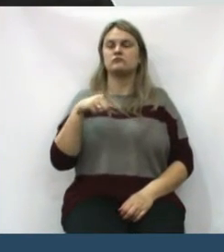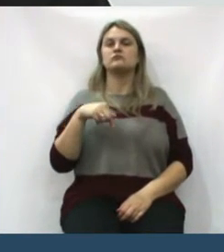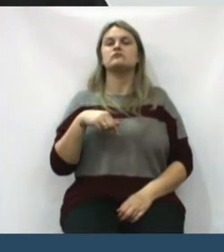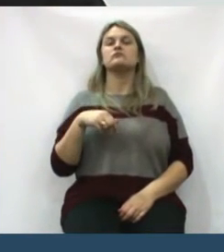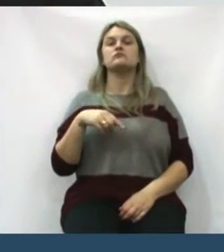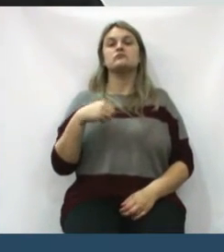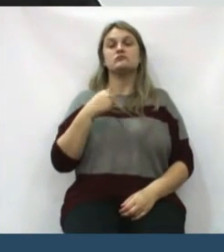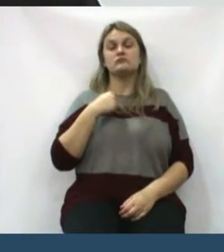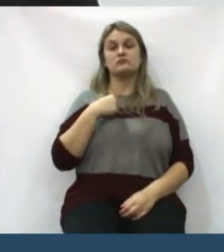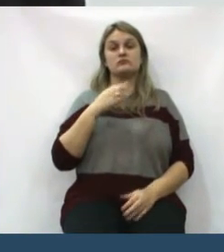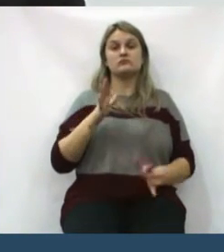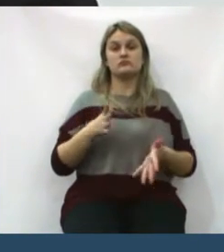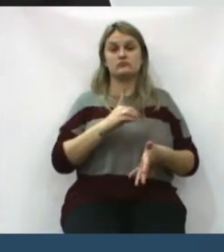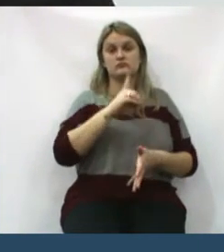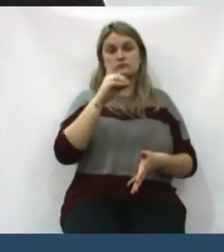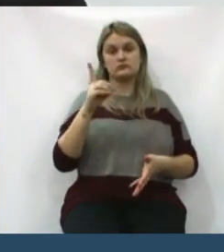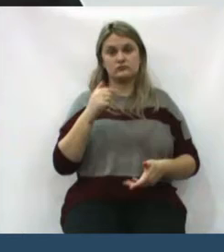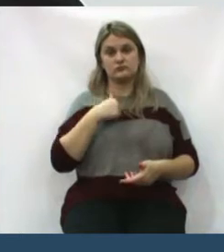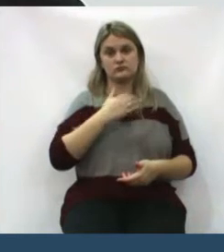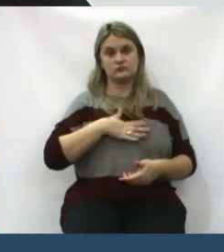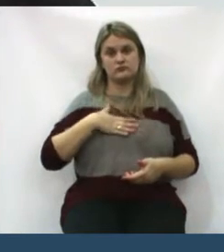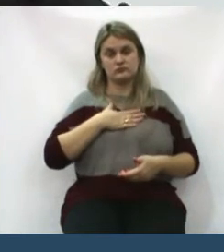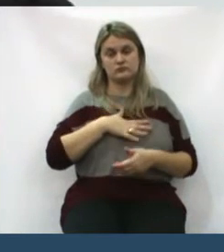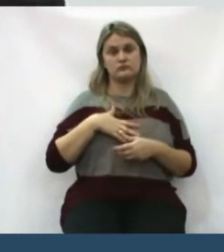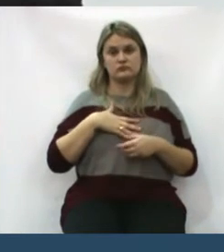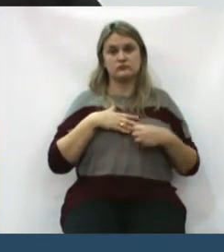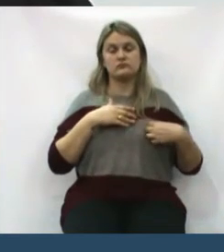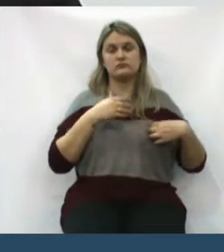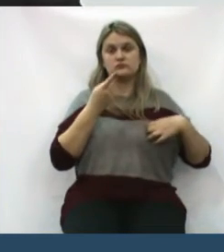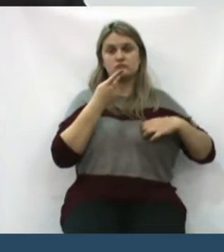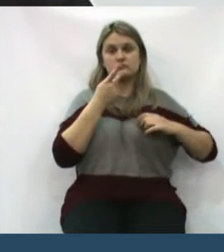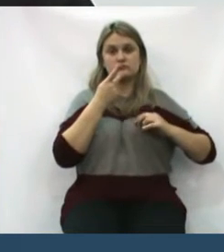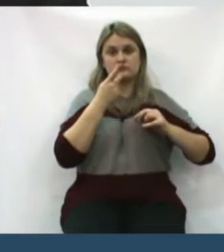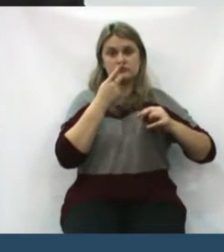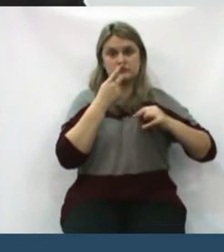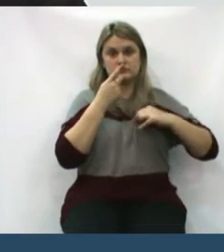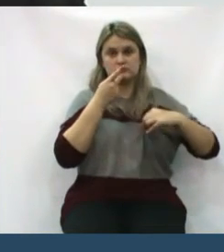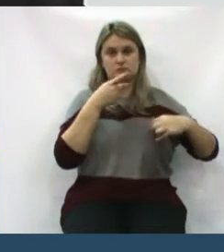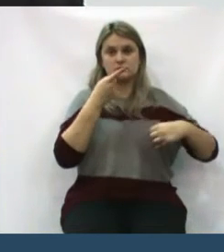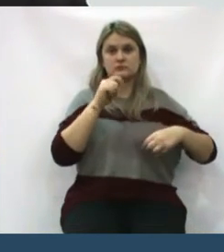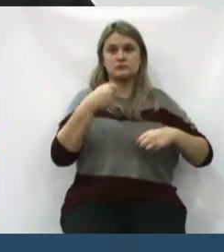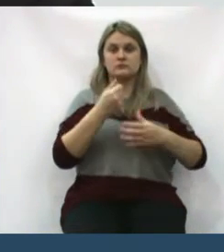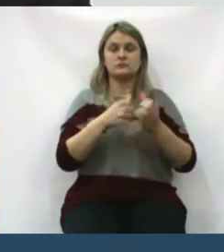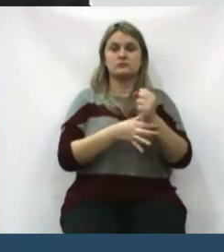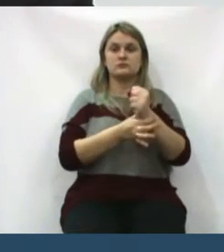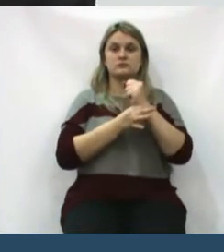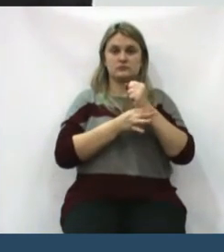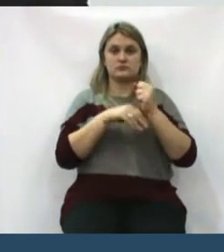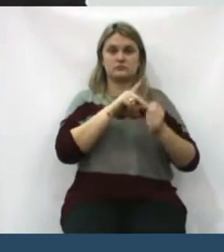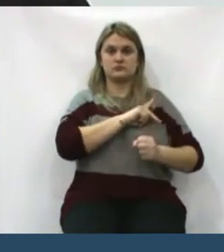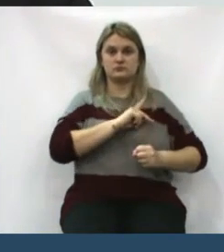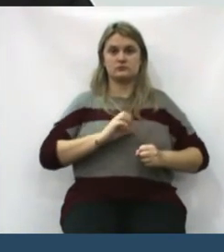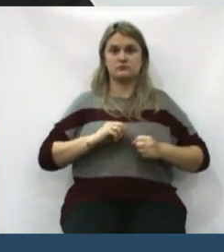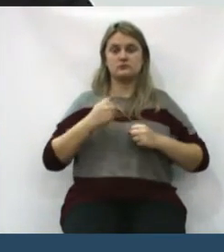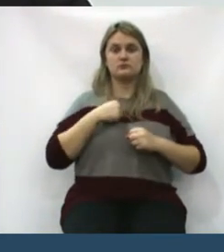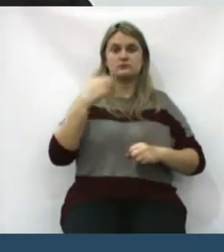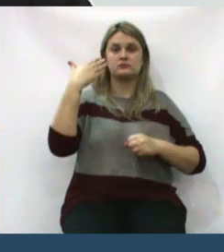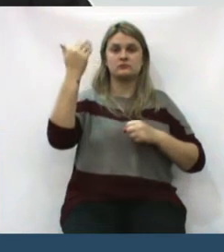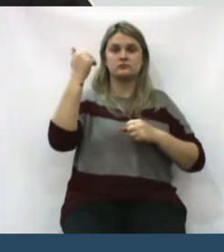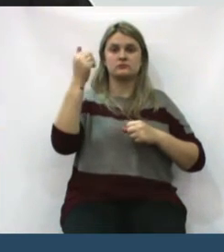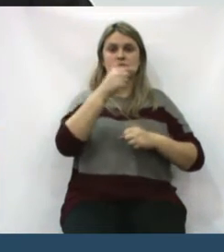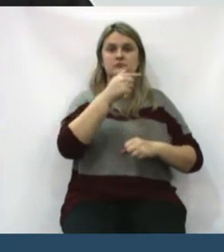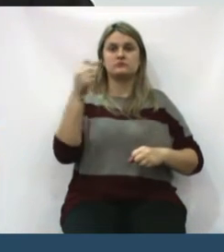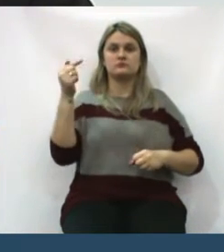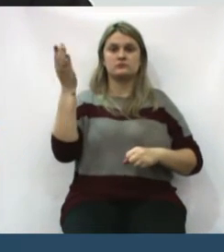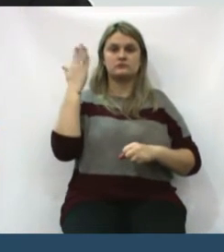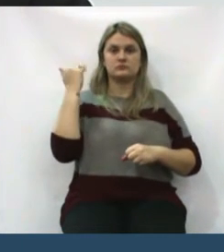Bom, no dia de hoje eu gostaria de me pronunciar sobre a segurança pública. Eu fui chamado